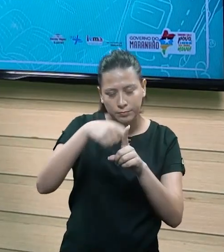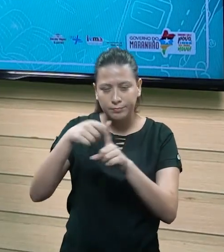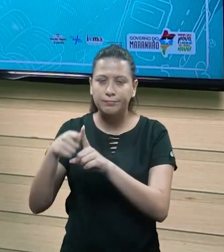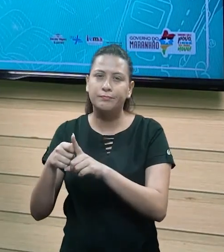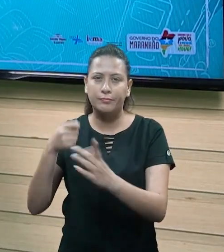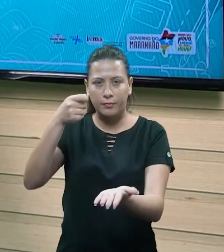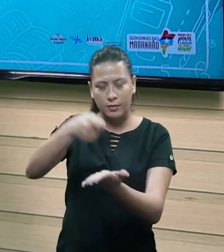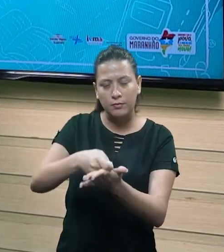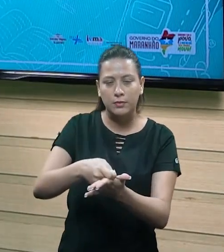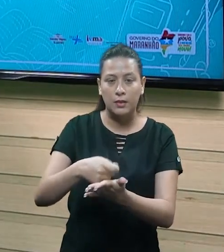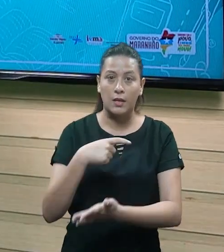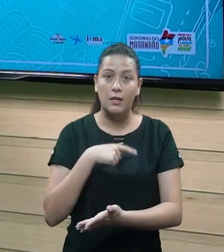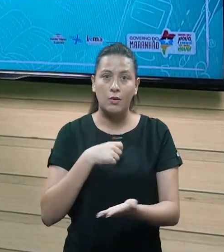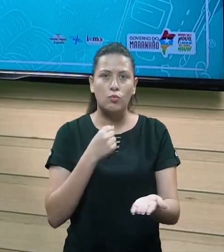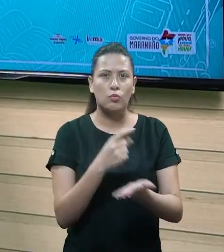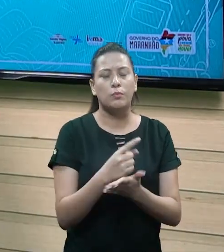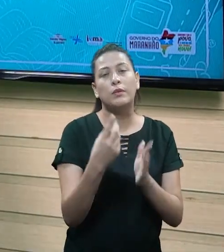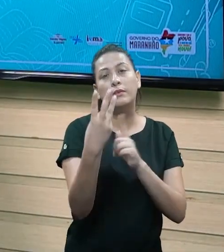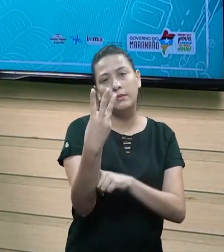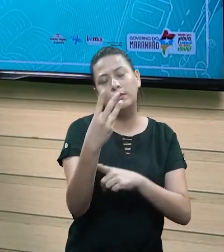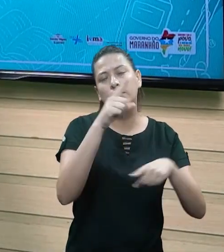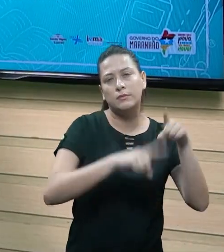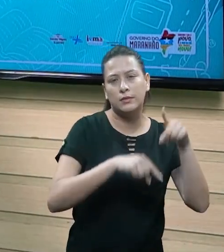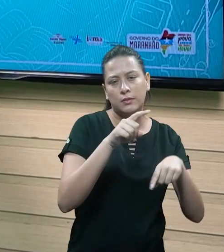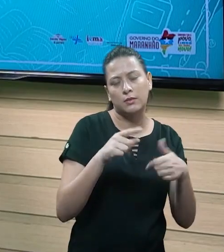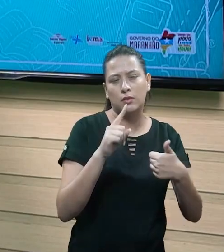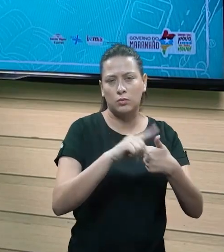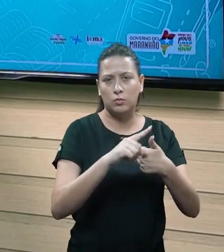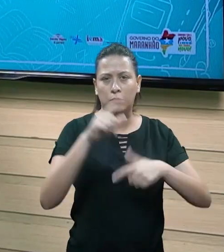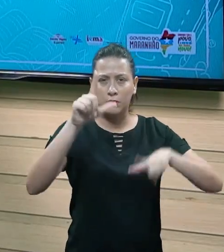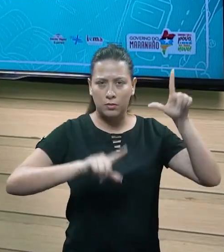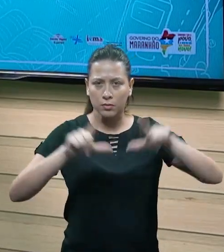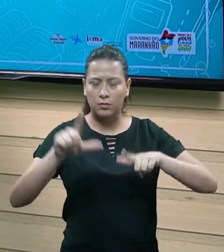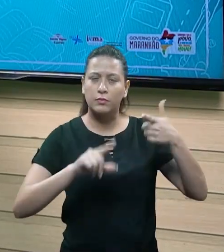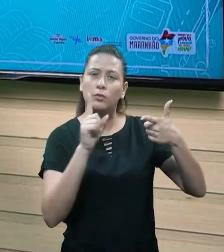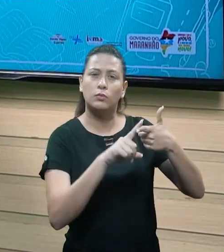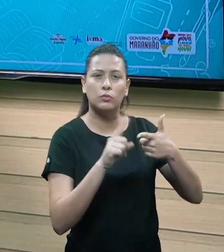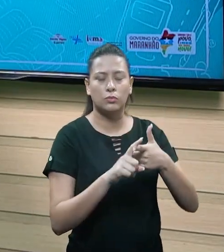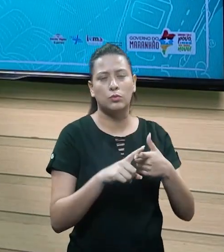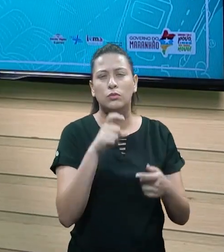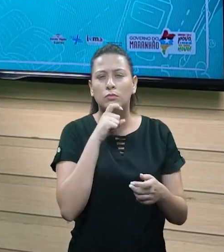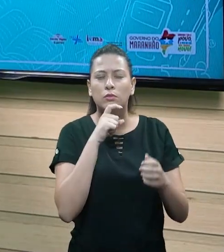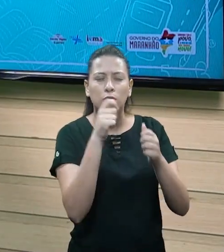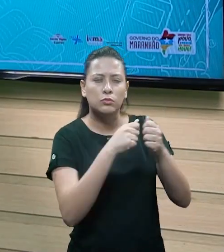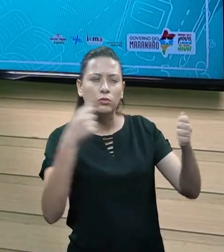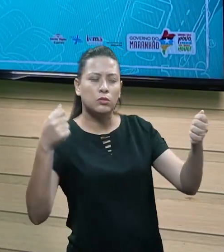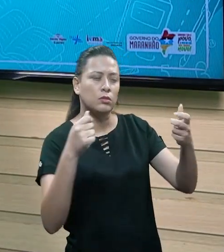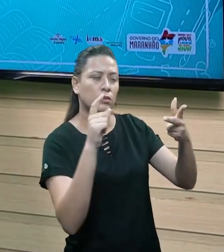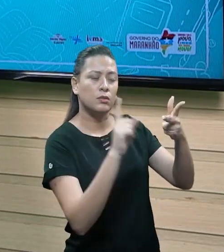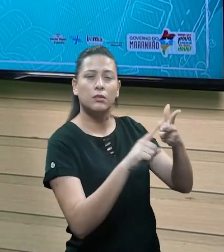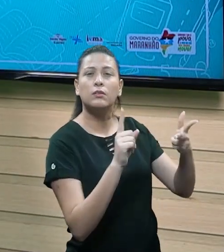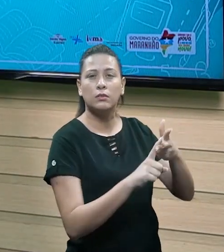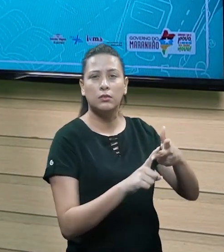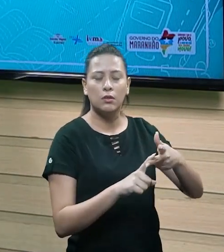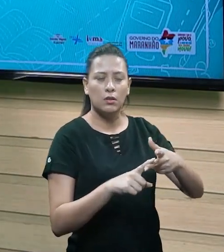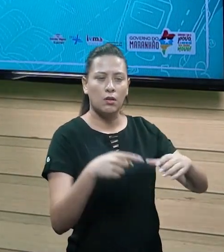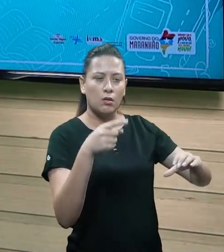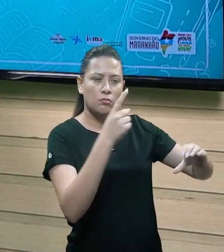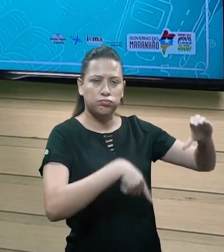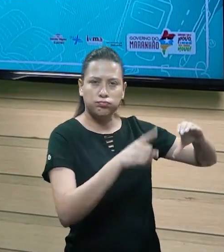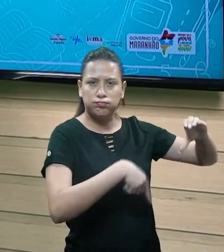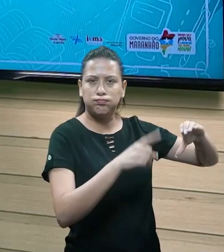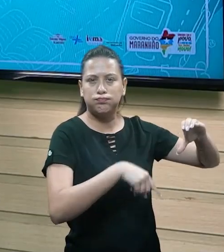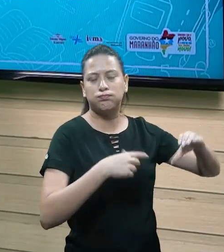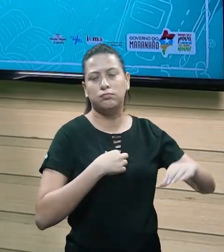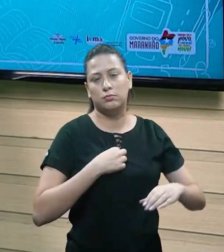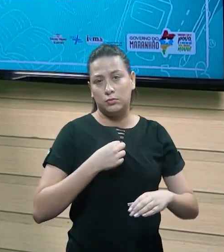bom? E eu fiz compra de três produtos, tá? Fiz uma compra de uma televisão, fiz uma compra de uma geladeira e fiz uma compra de uma máquina